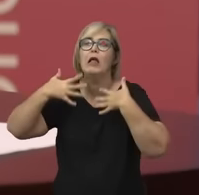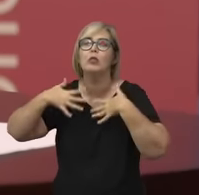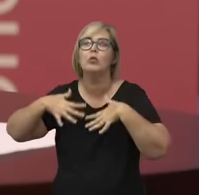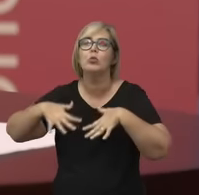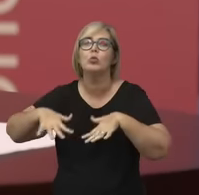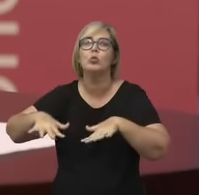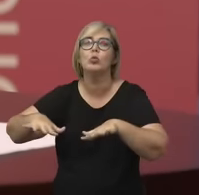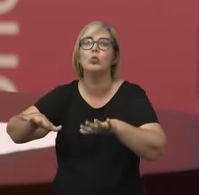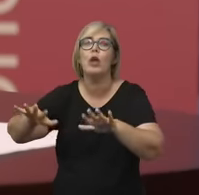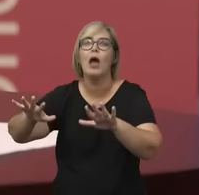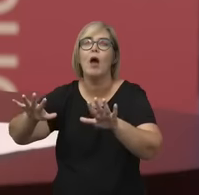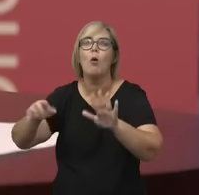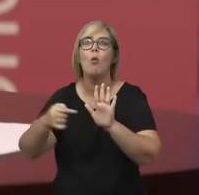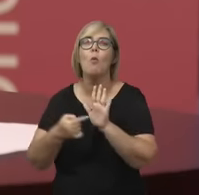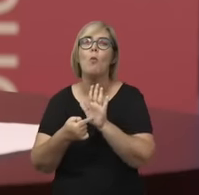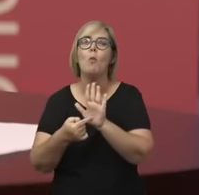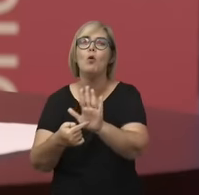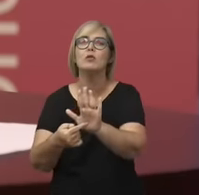posição de inferioridade.